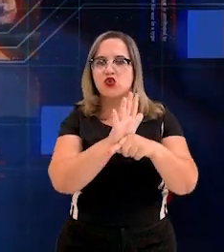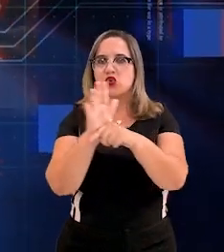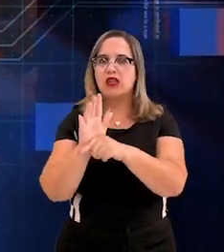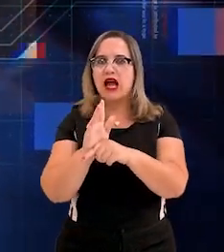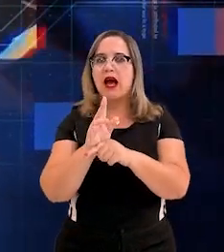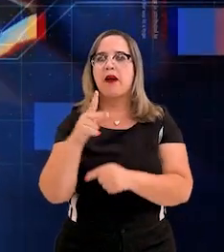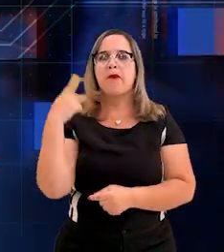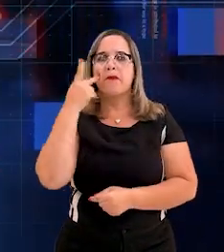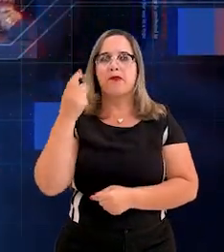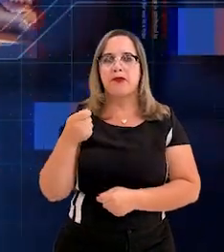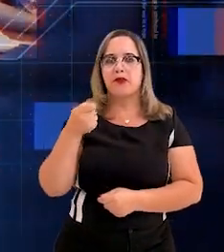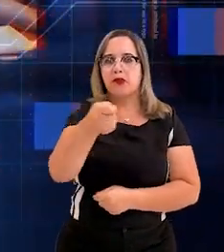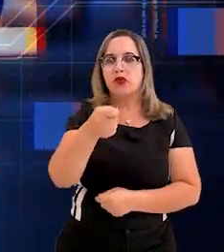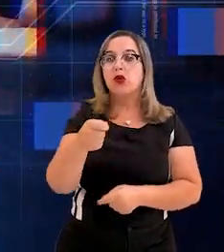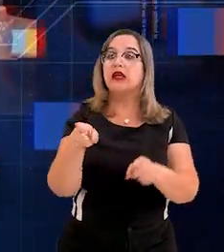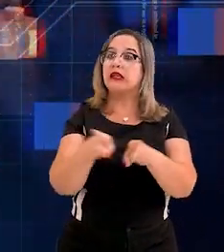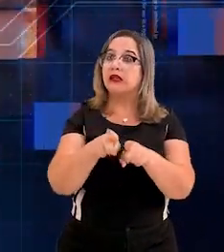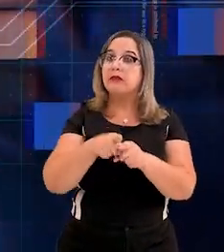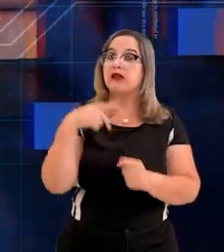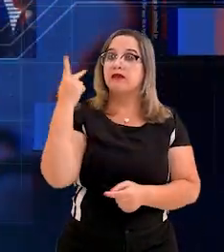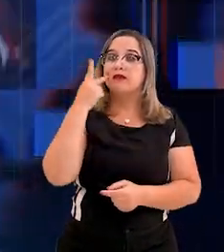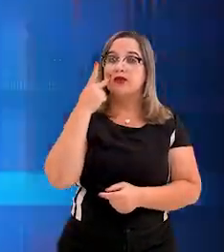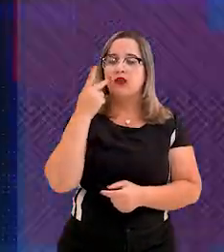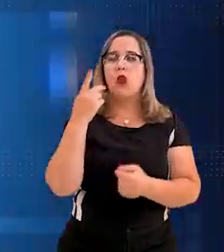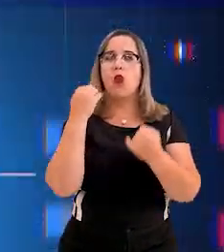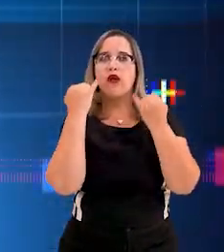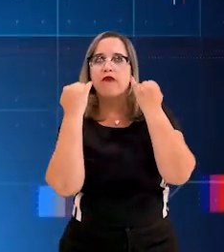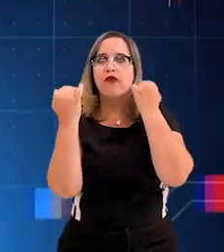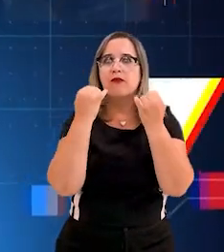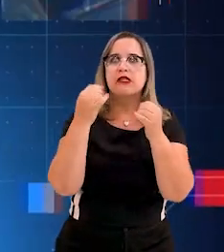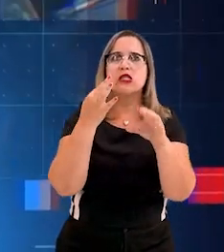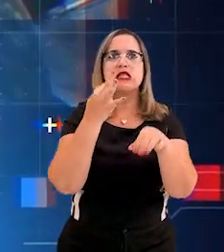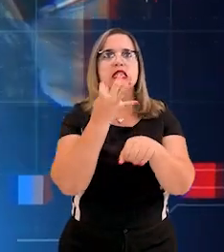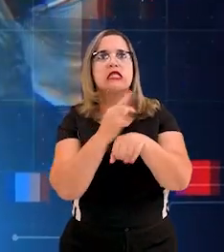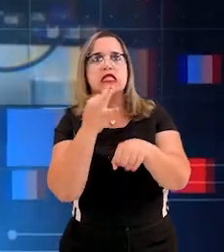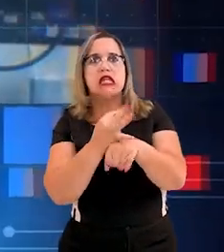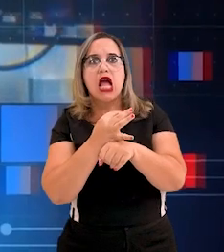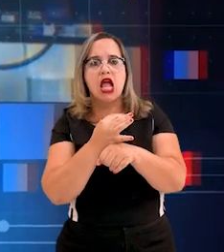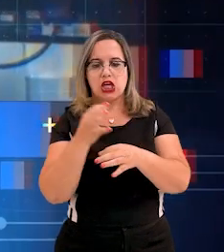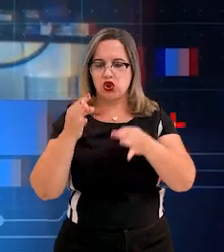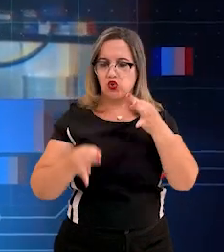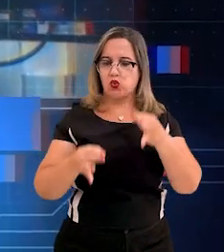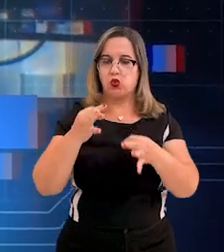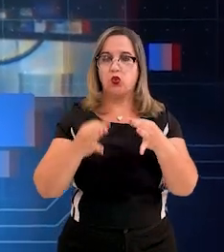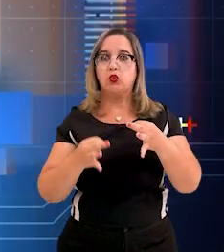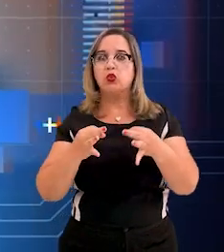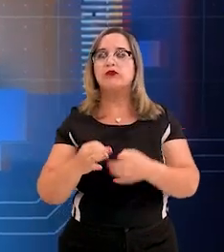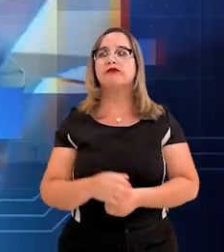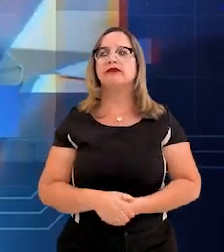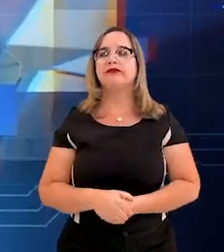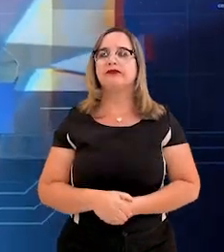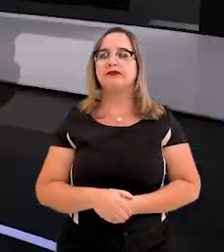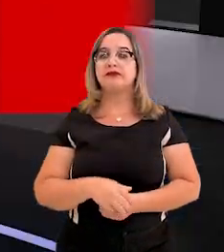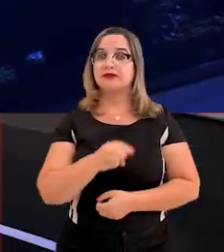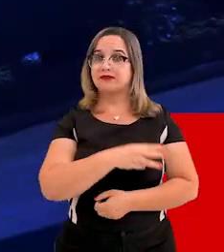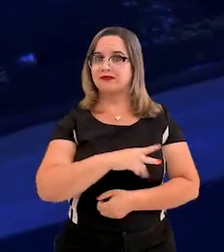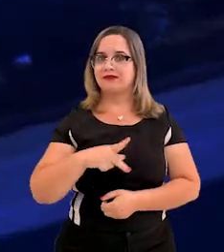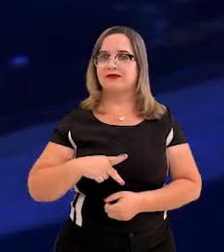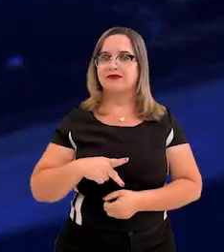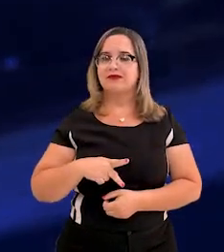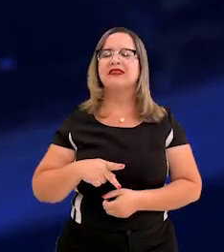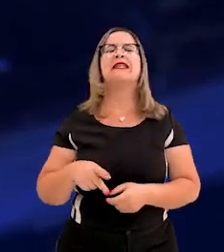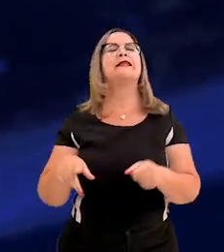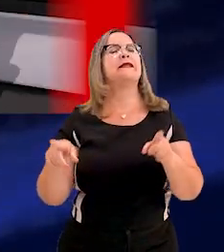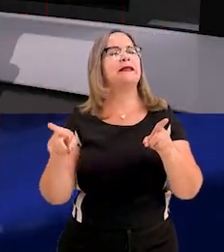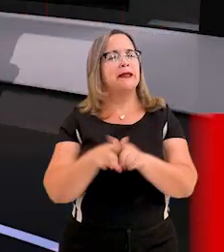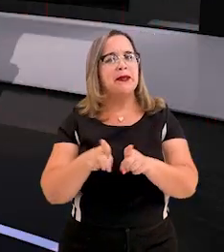procuradores e promotores com informações técnicas e jurídicas. O Ministério